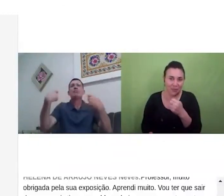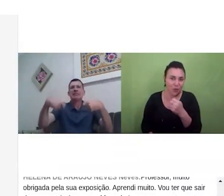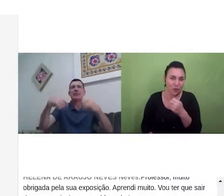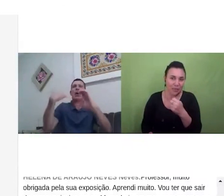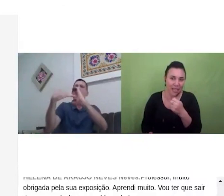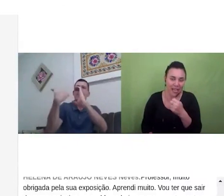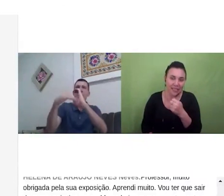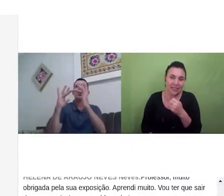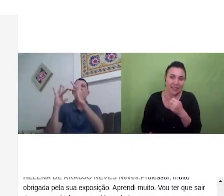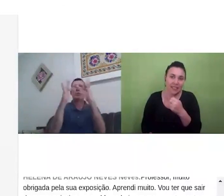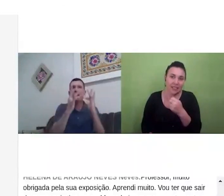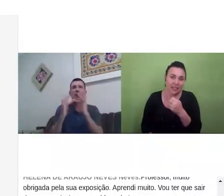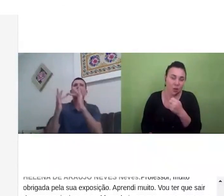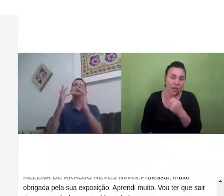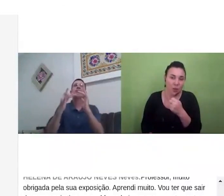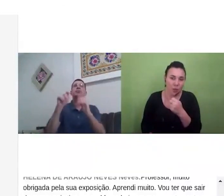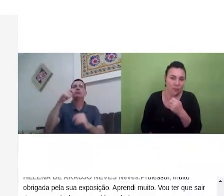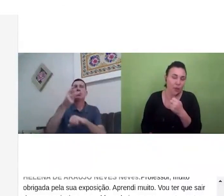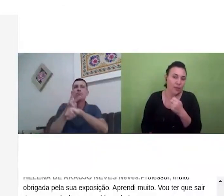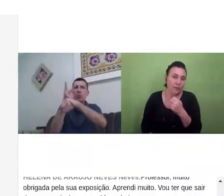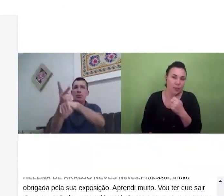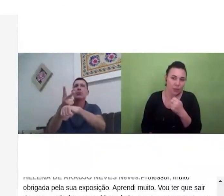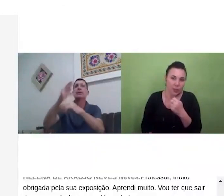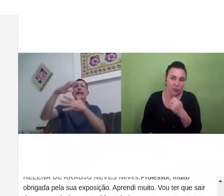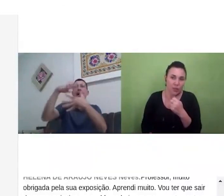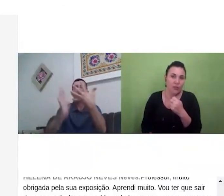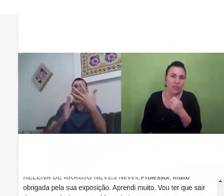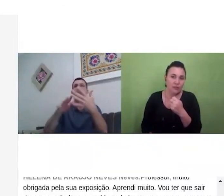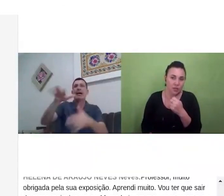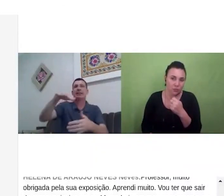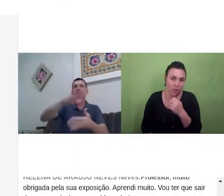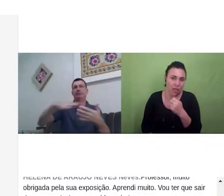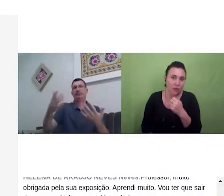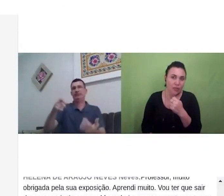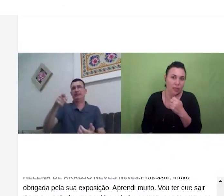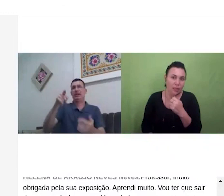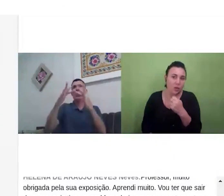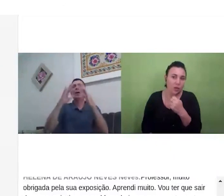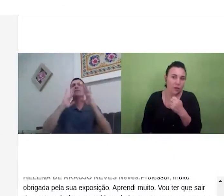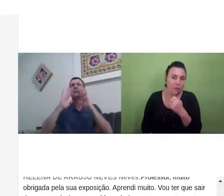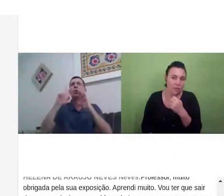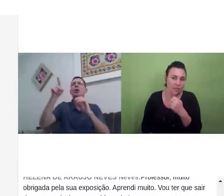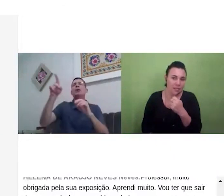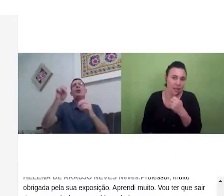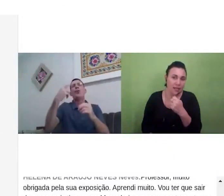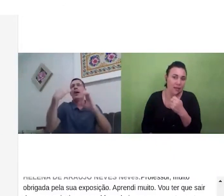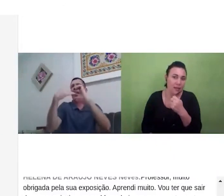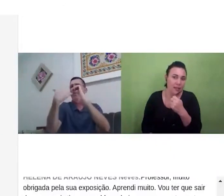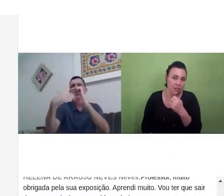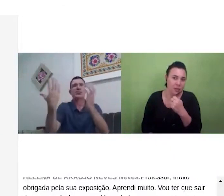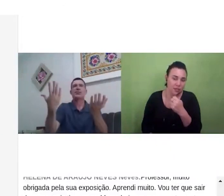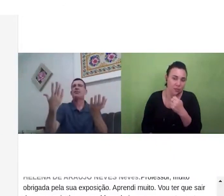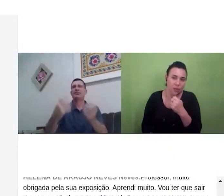muito obrigada qualquer coisa podem manter em contato comigo através do e-mail qualquer coisa que precisar